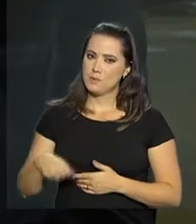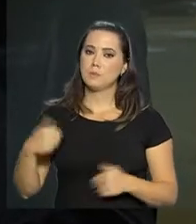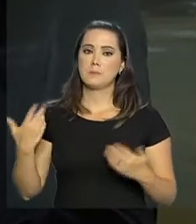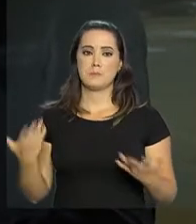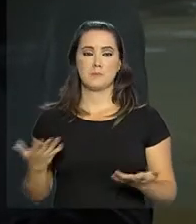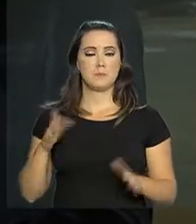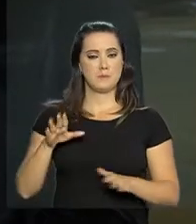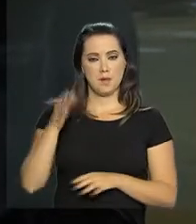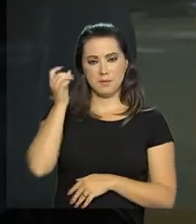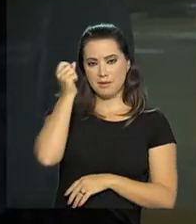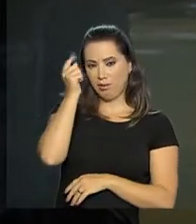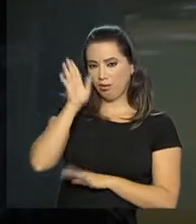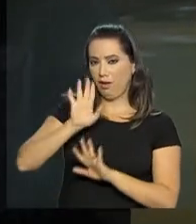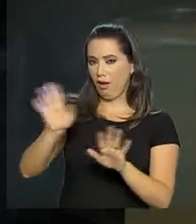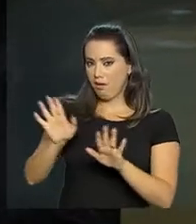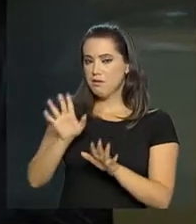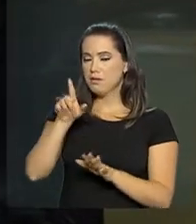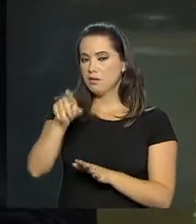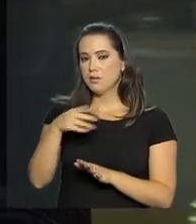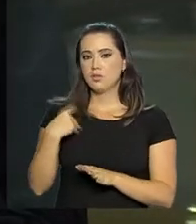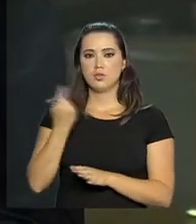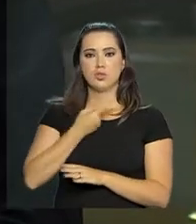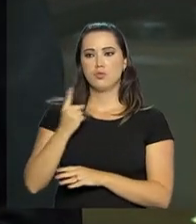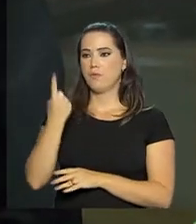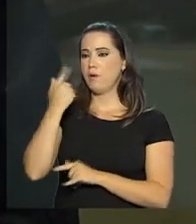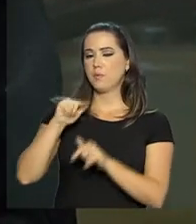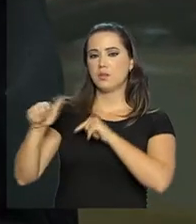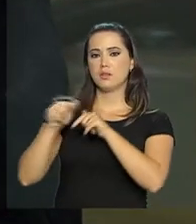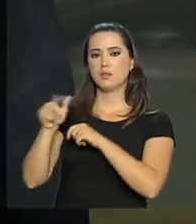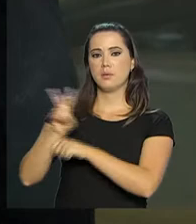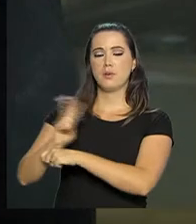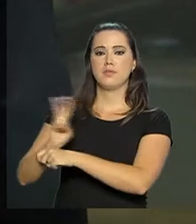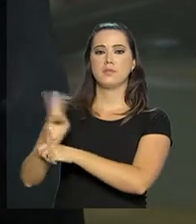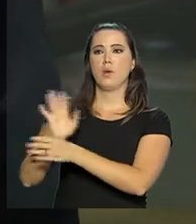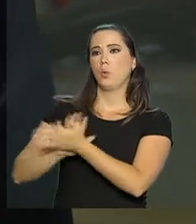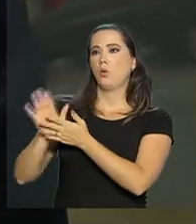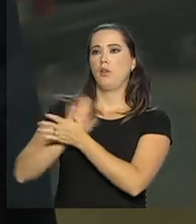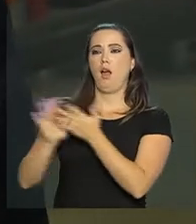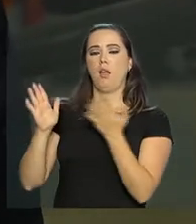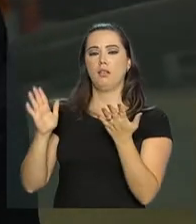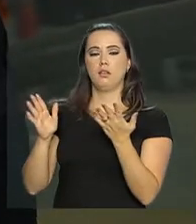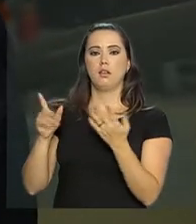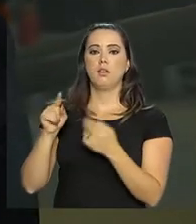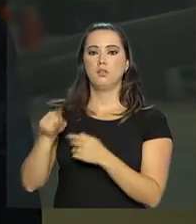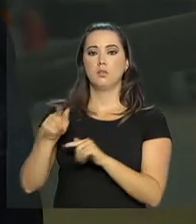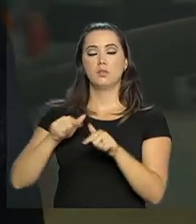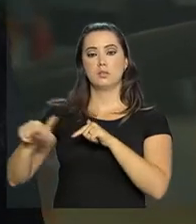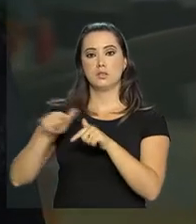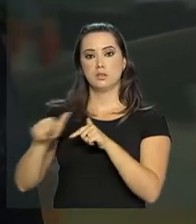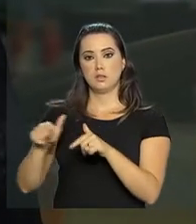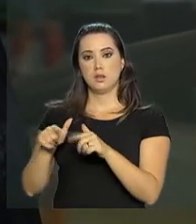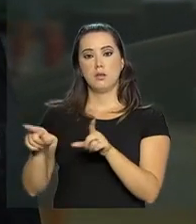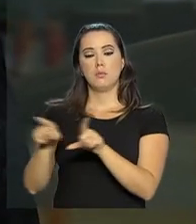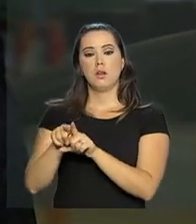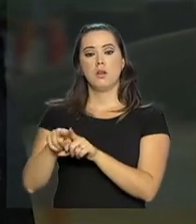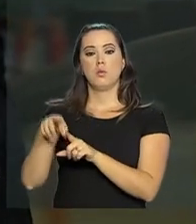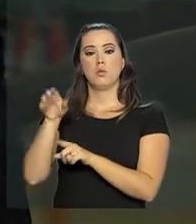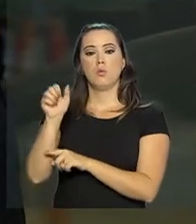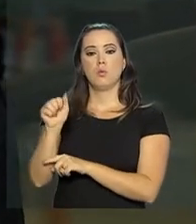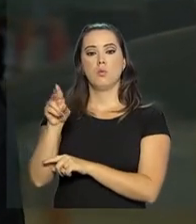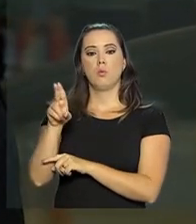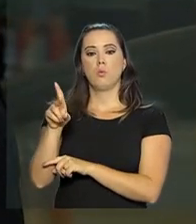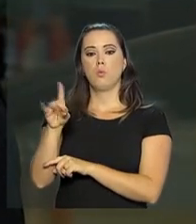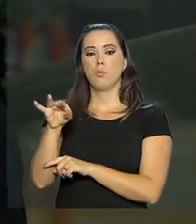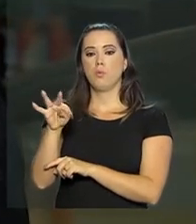você ter uma ideia, a gente não vai para uma ação fiscal do nada. A inspeção do trabalho, os auditores fiscais do trabalho, eles